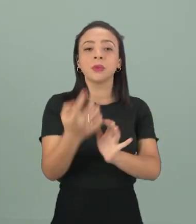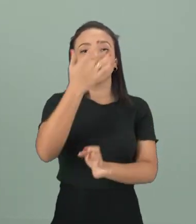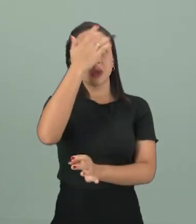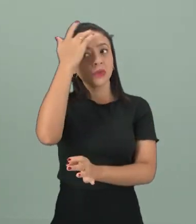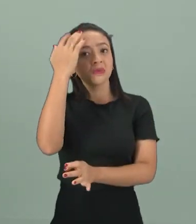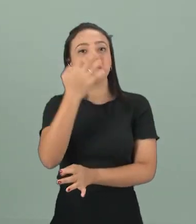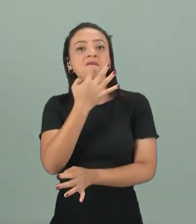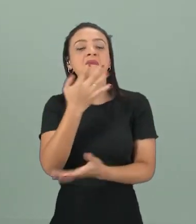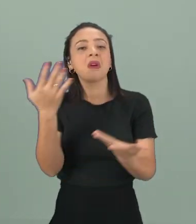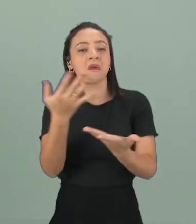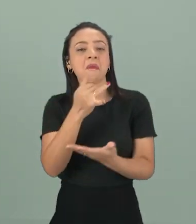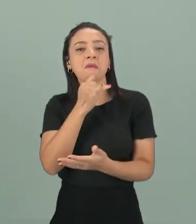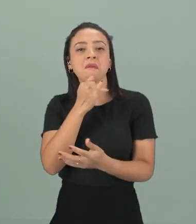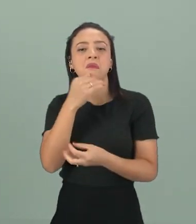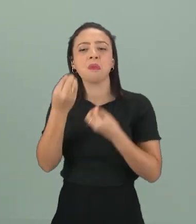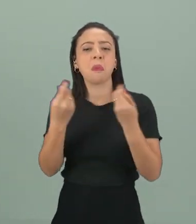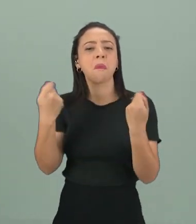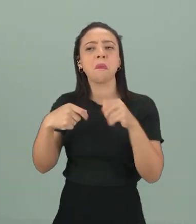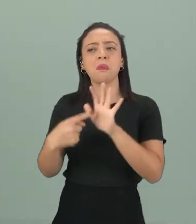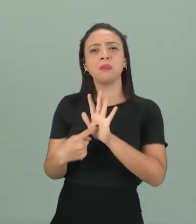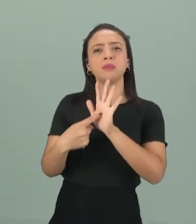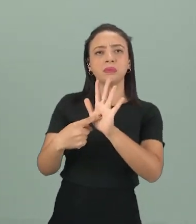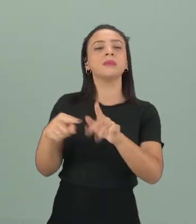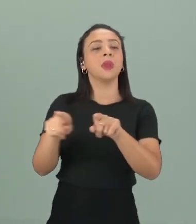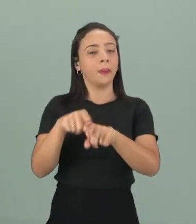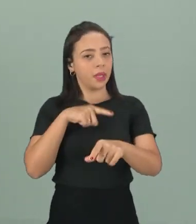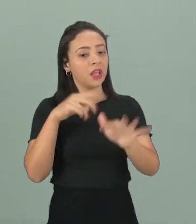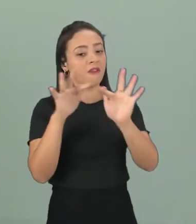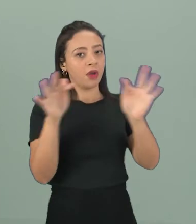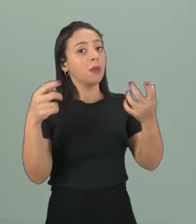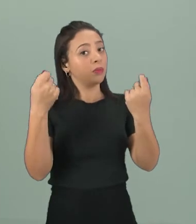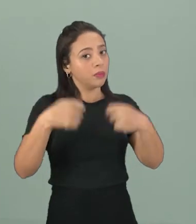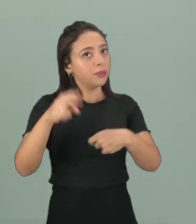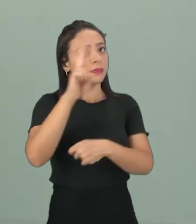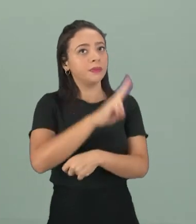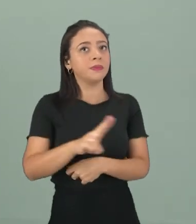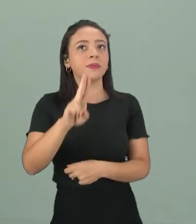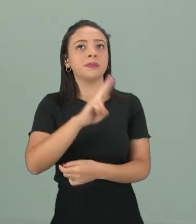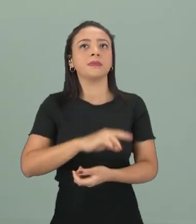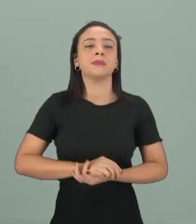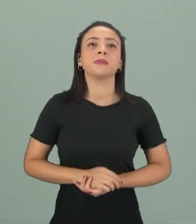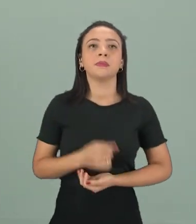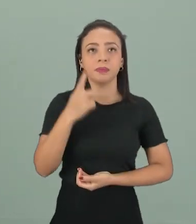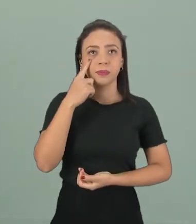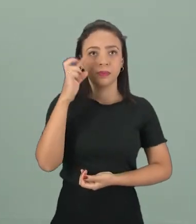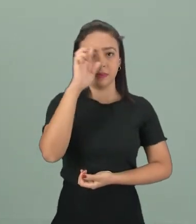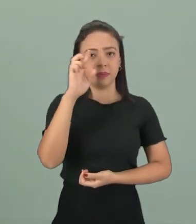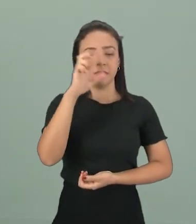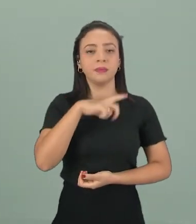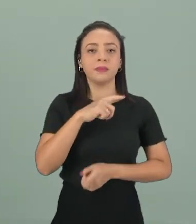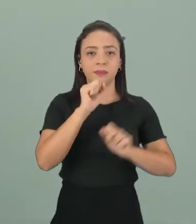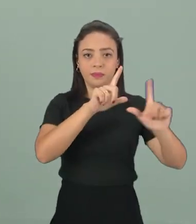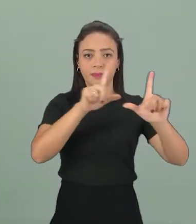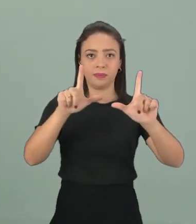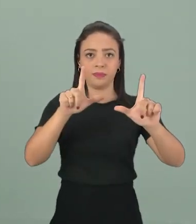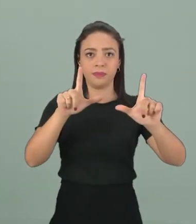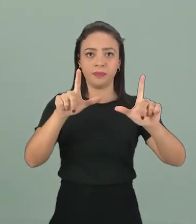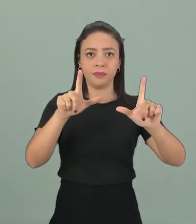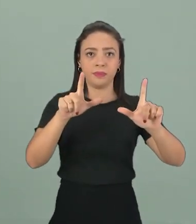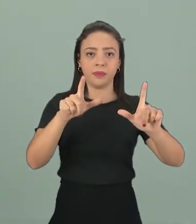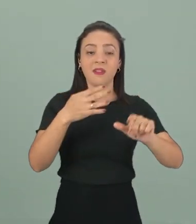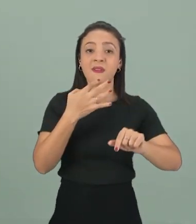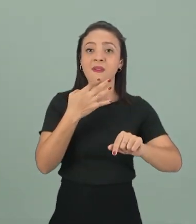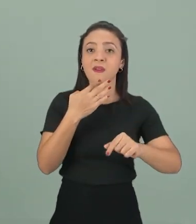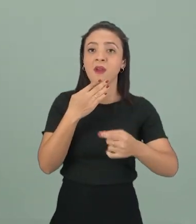que você está conhecendo naquele momento? Também tem algumas frases que a gente pode usar. Então vamos lá. Observem comigo aí na tela. E vamos ver esse